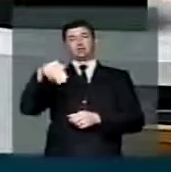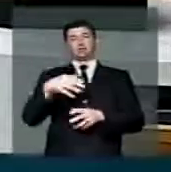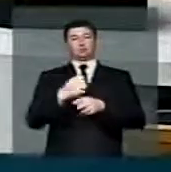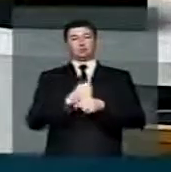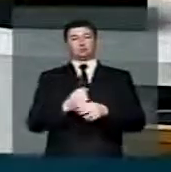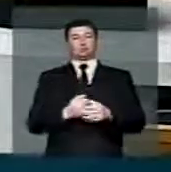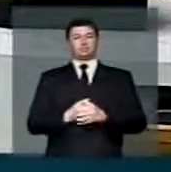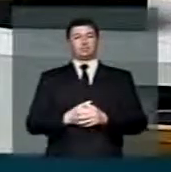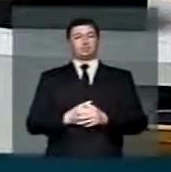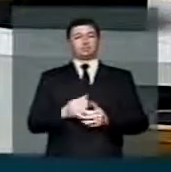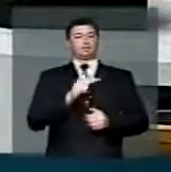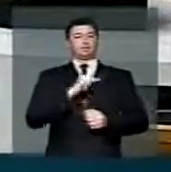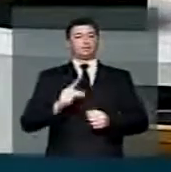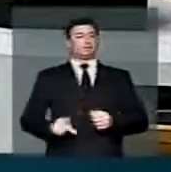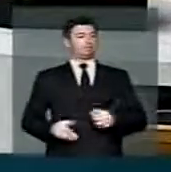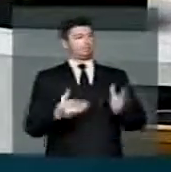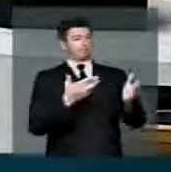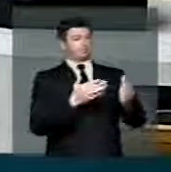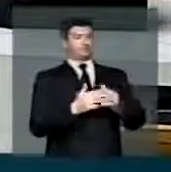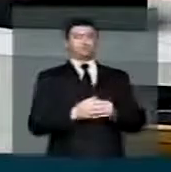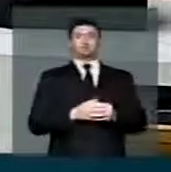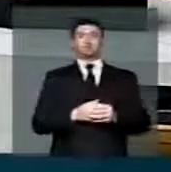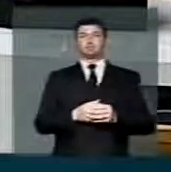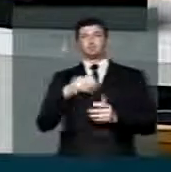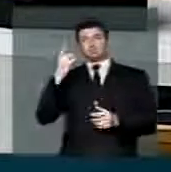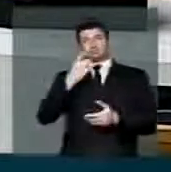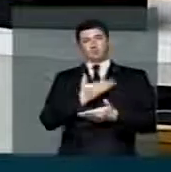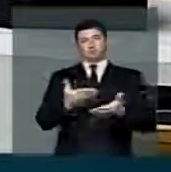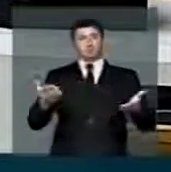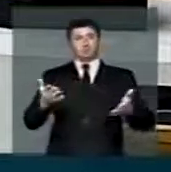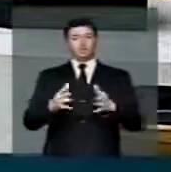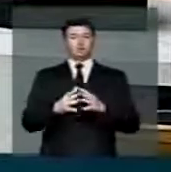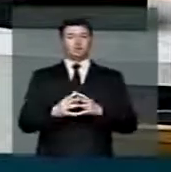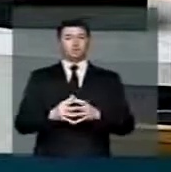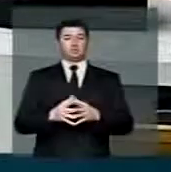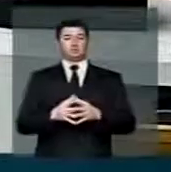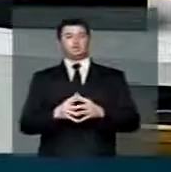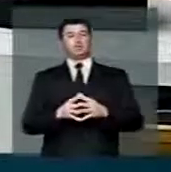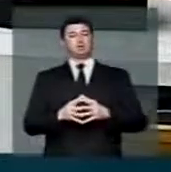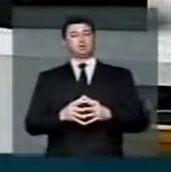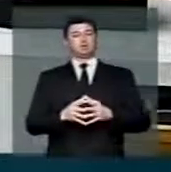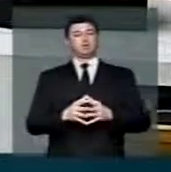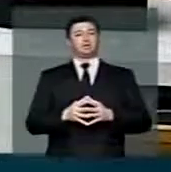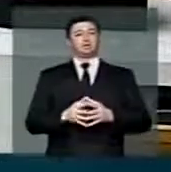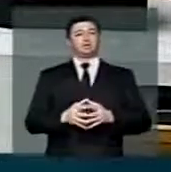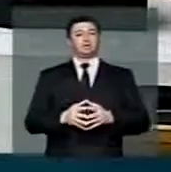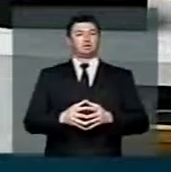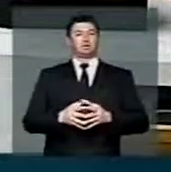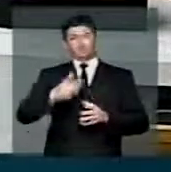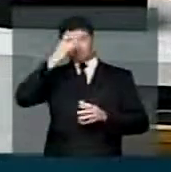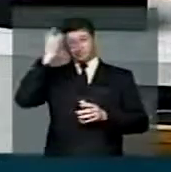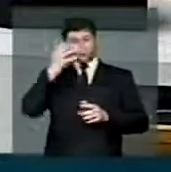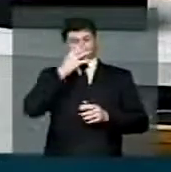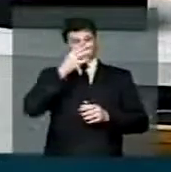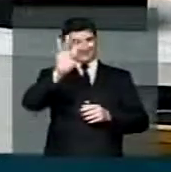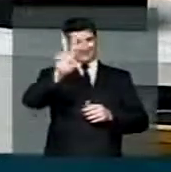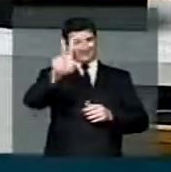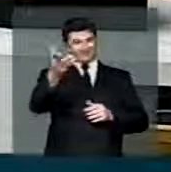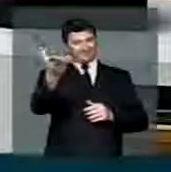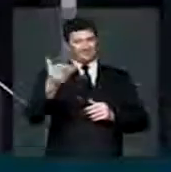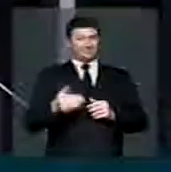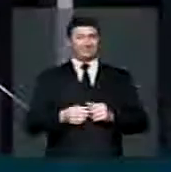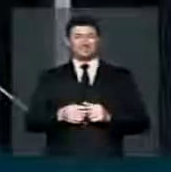Senhor presidente, Amauri Teixeira, senhores deputados, senhoras deputadas, ouvintes da Rádio Câmara,